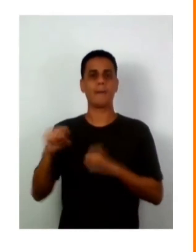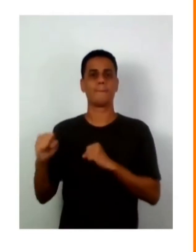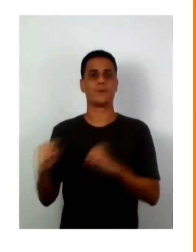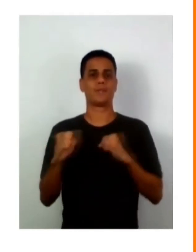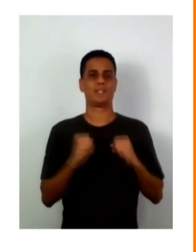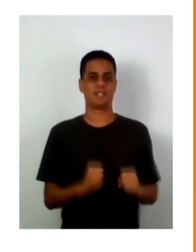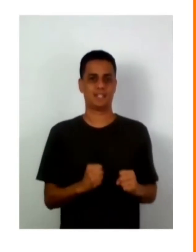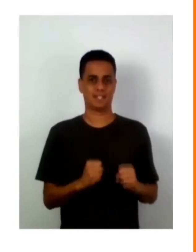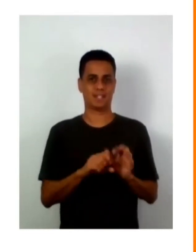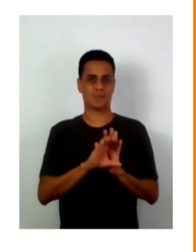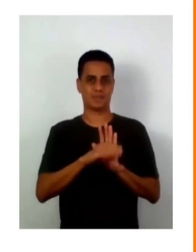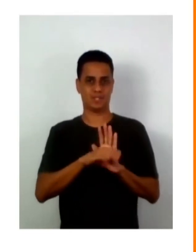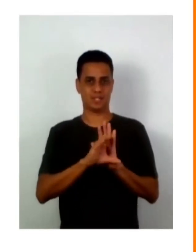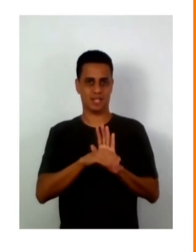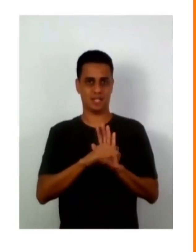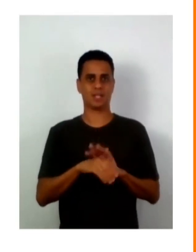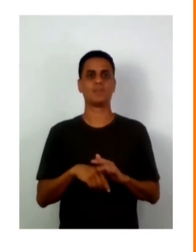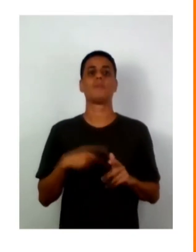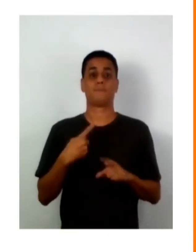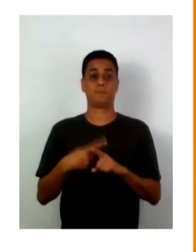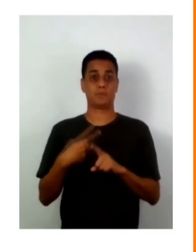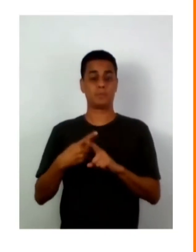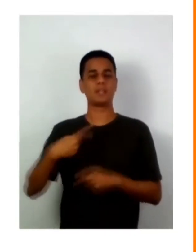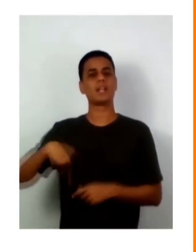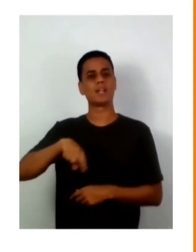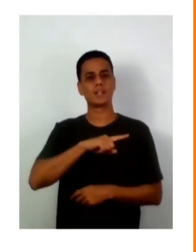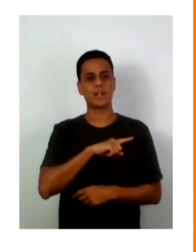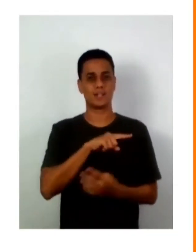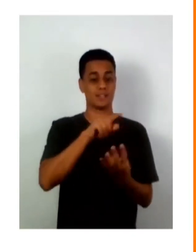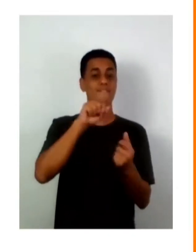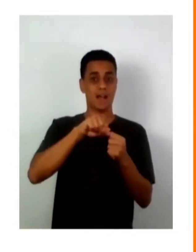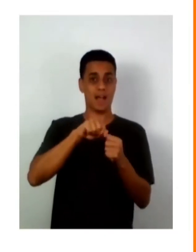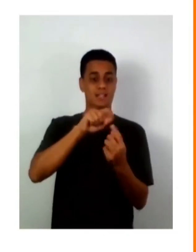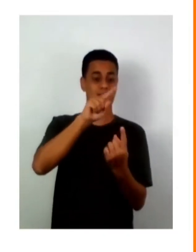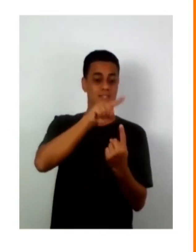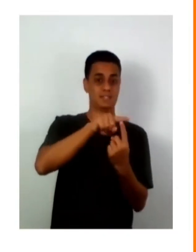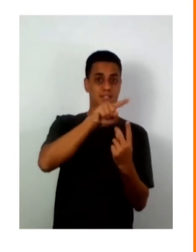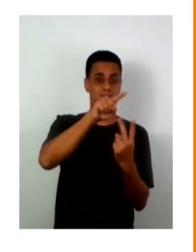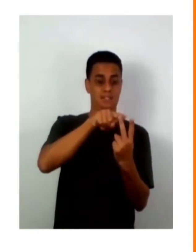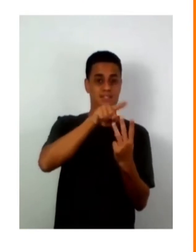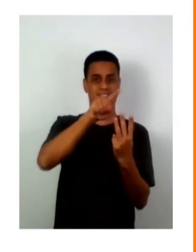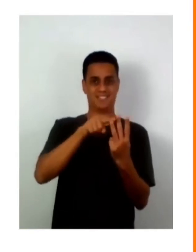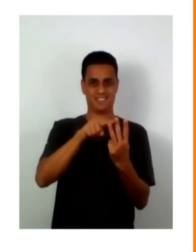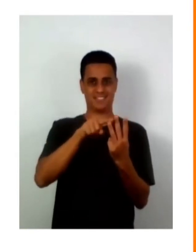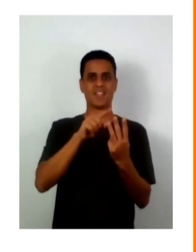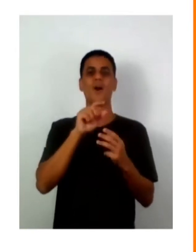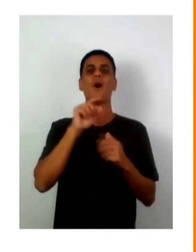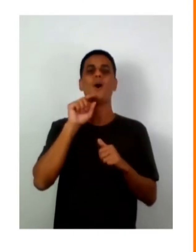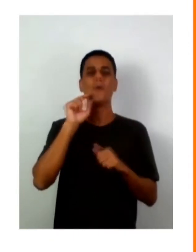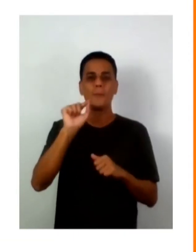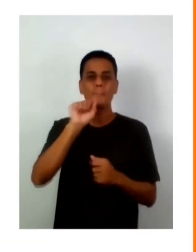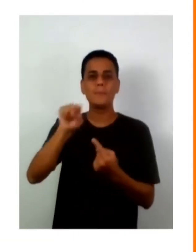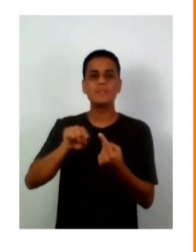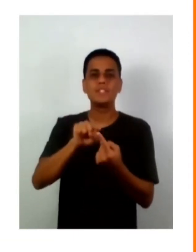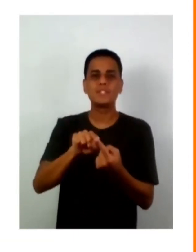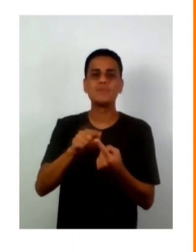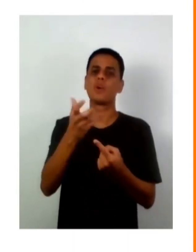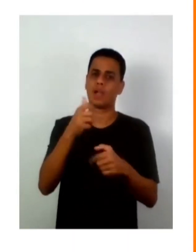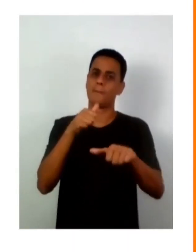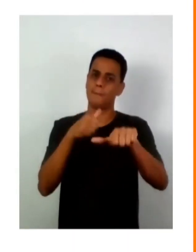conceito de poder, porque nós reconhecemos, fortalecemos e conectamos lideranças para mudar relações de poder.